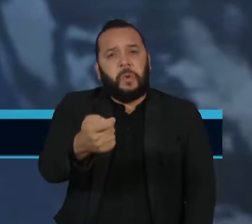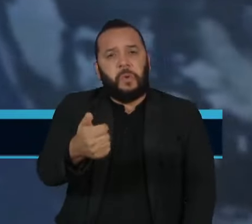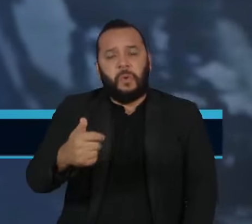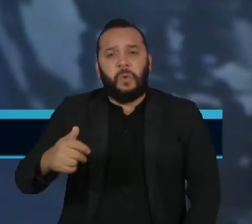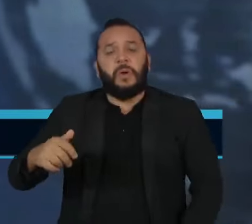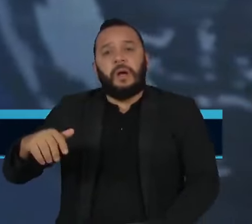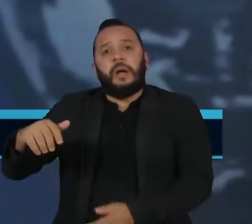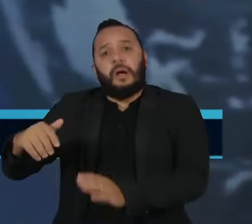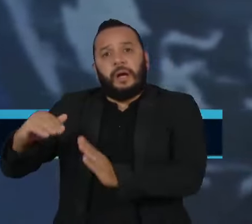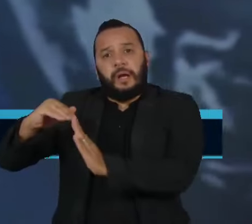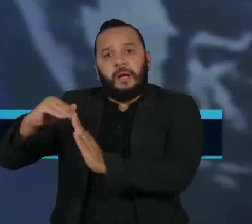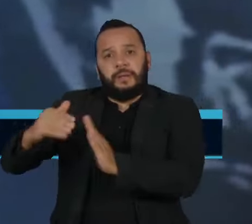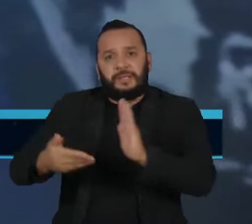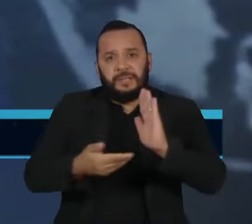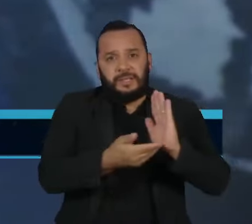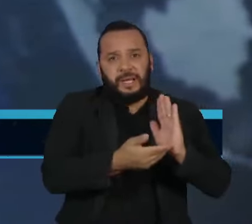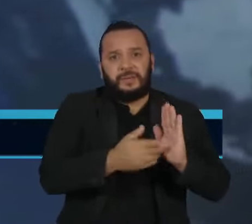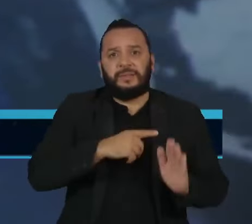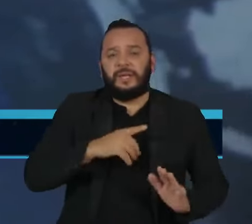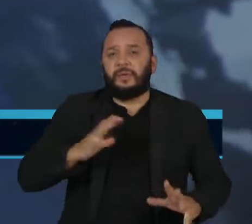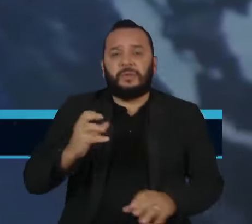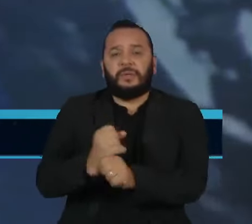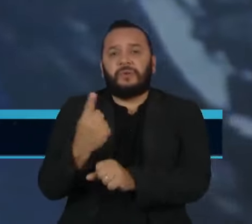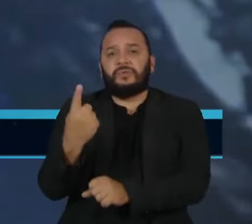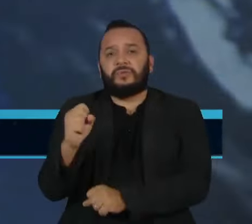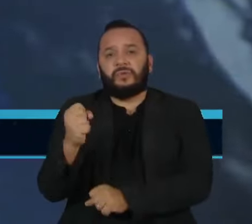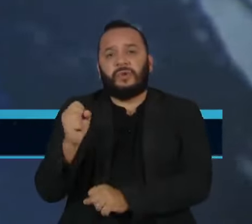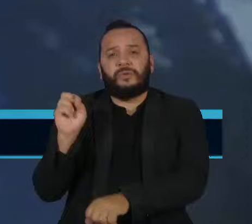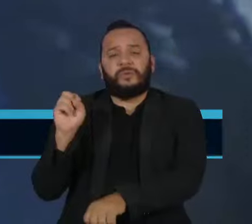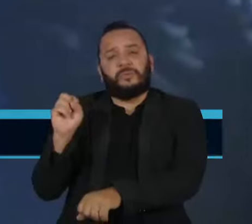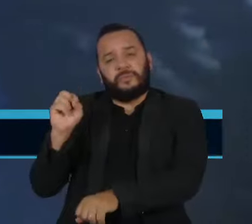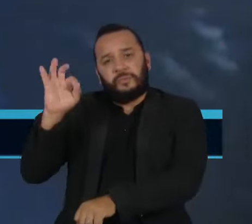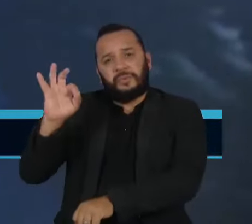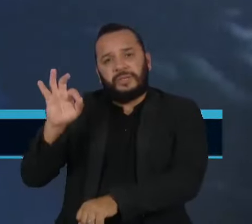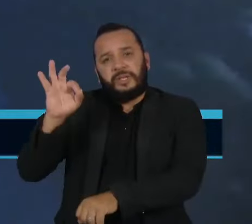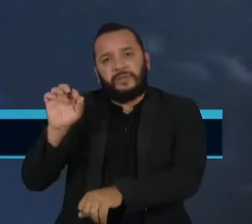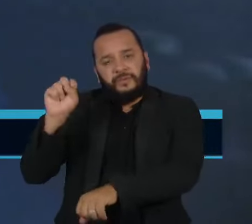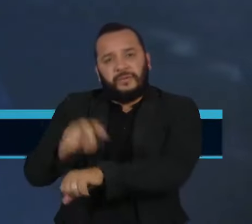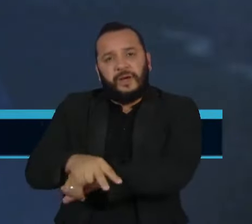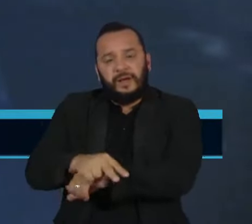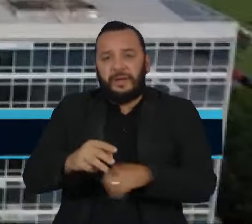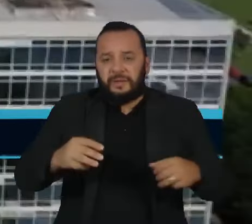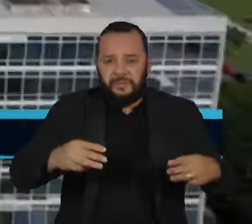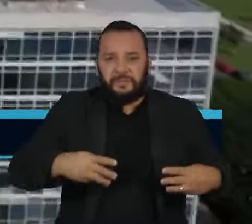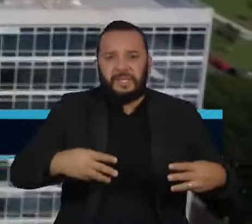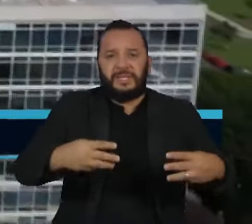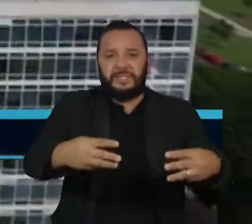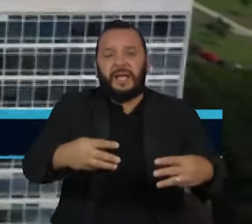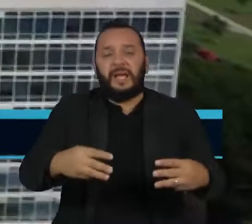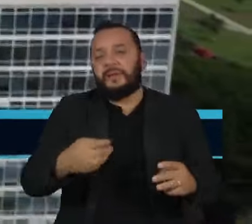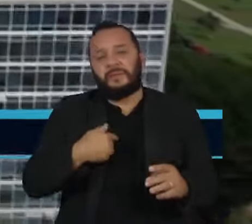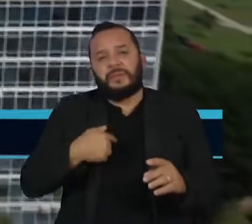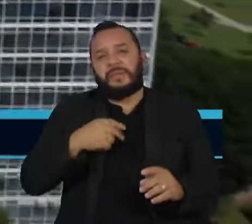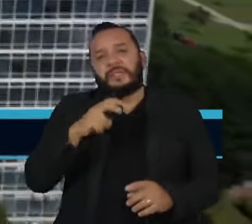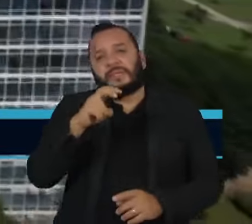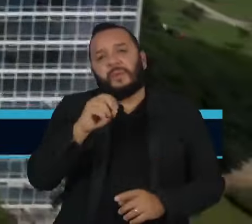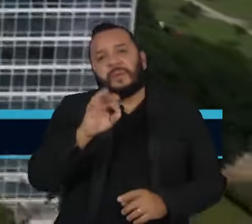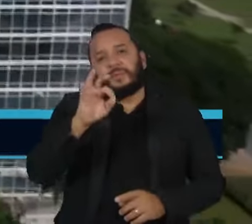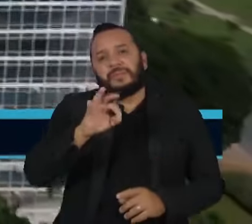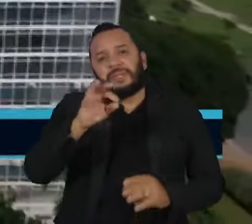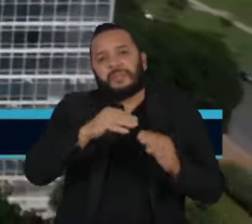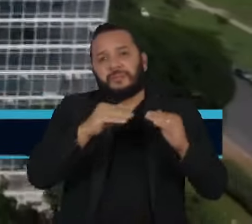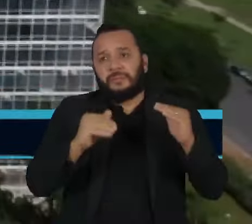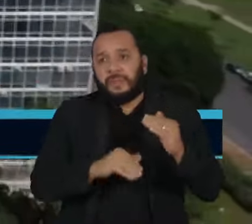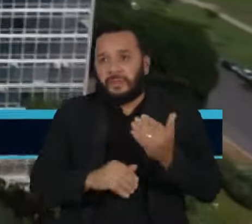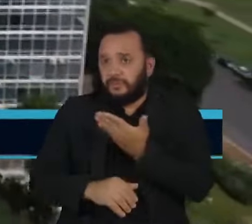estão em 18% das vagas. Nos ministérios, ocupam menos da metade dos postos. Elas estão em toda a